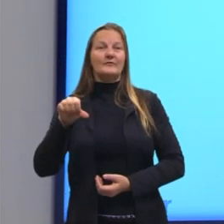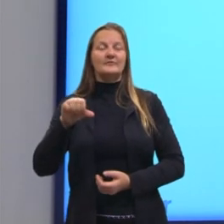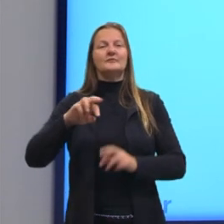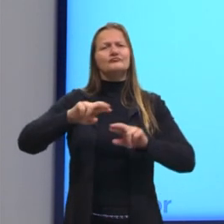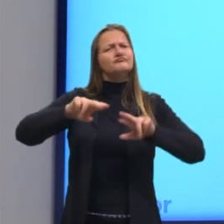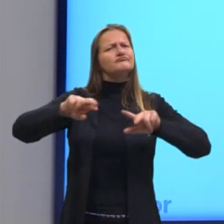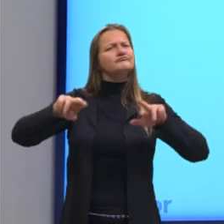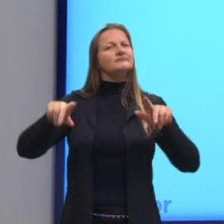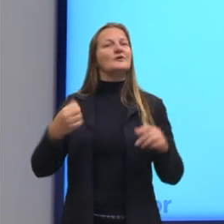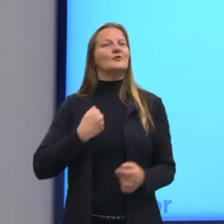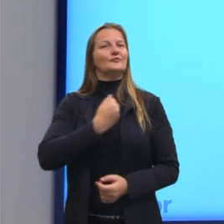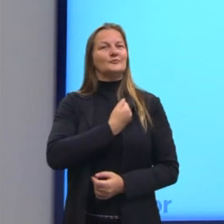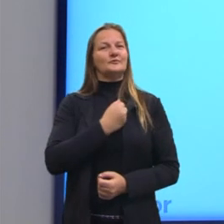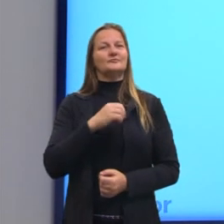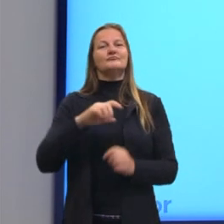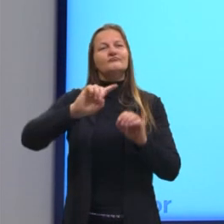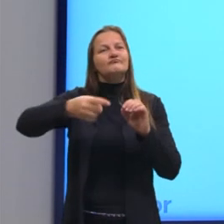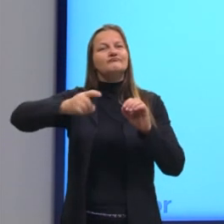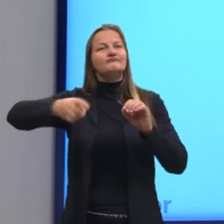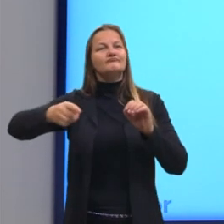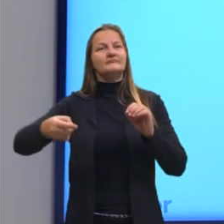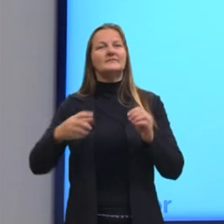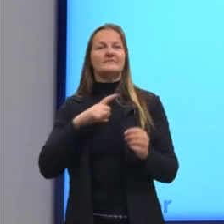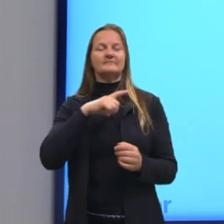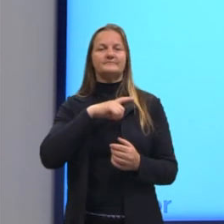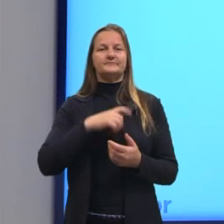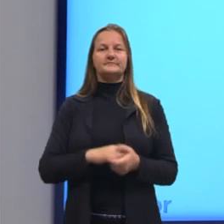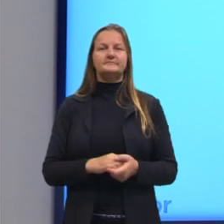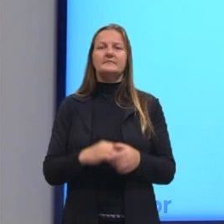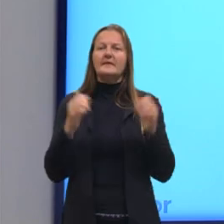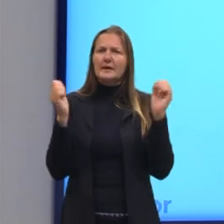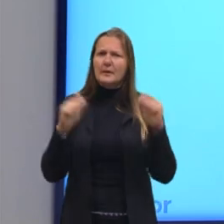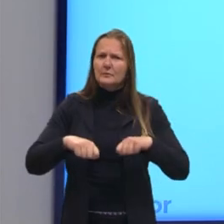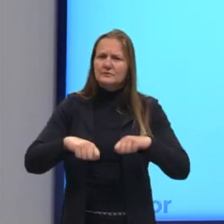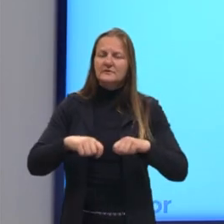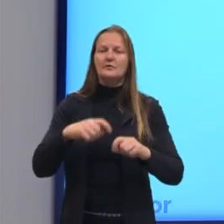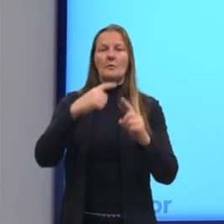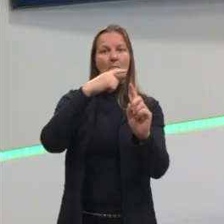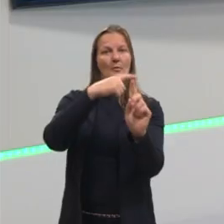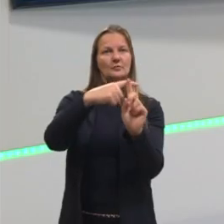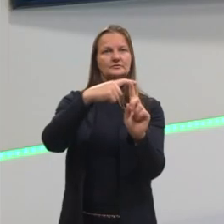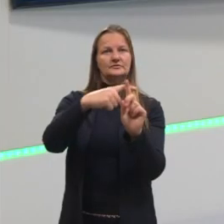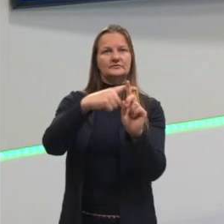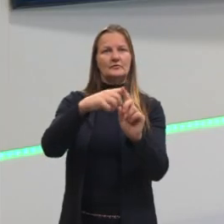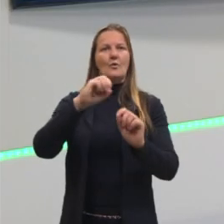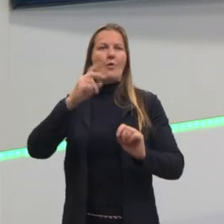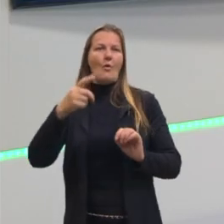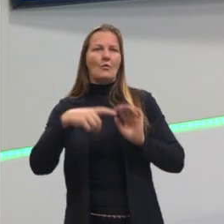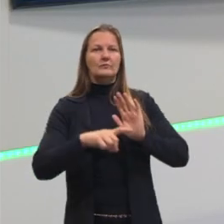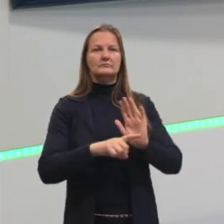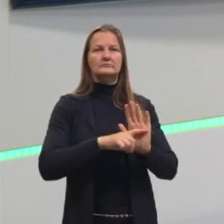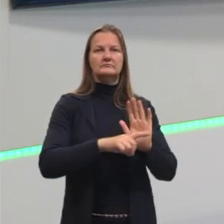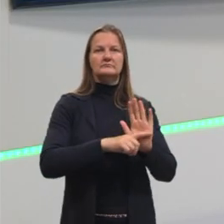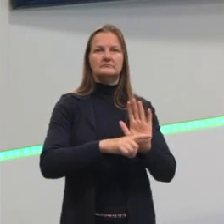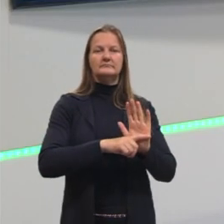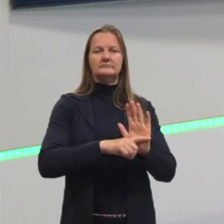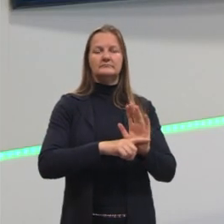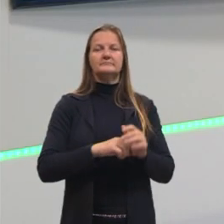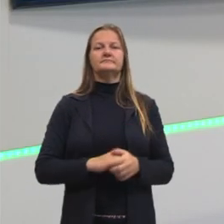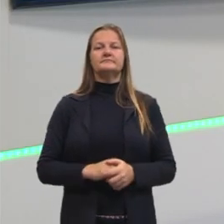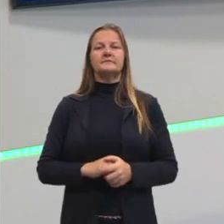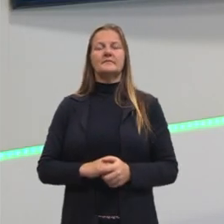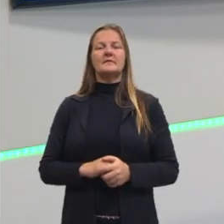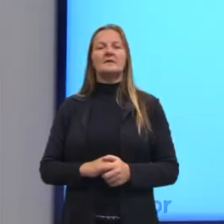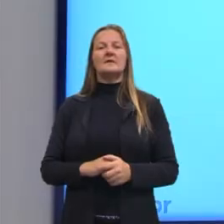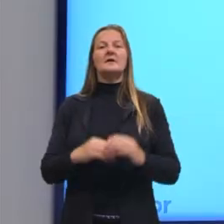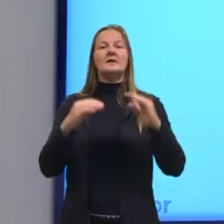entre diversos outros números decimais que nós temos. Eles podem ser positivos ou negativos. As